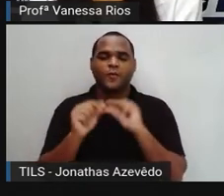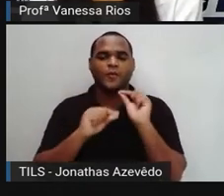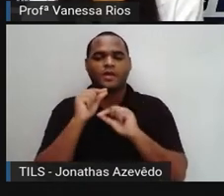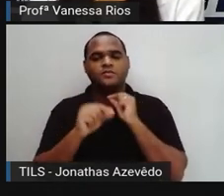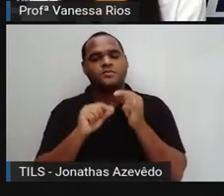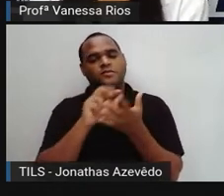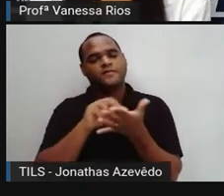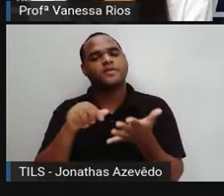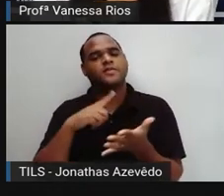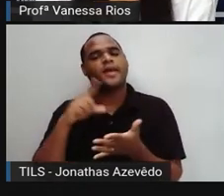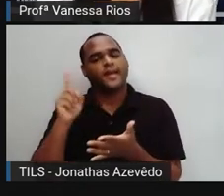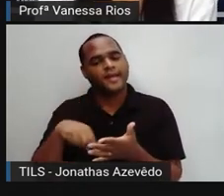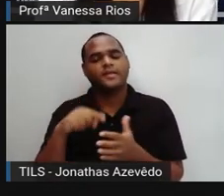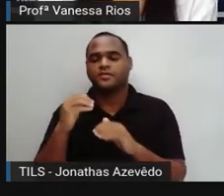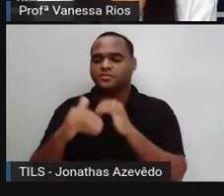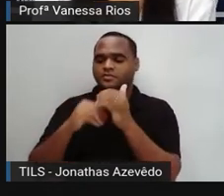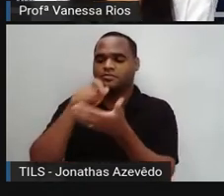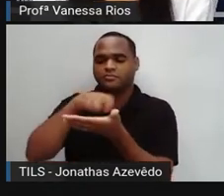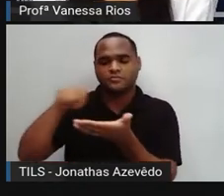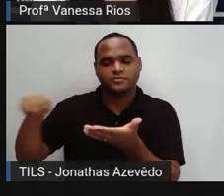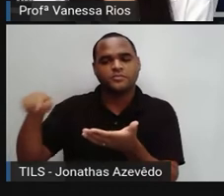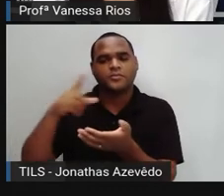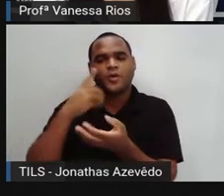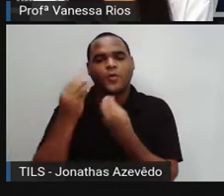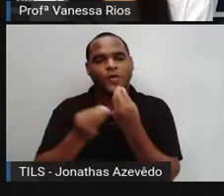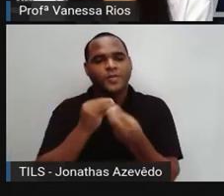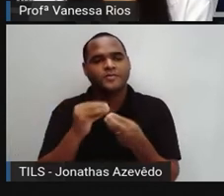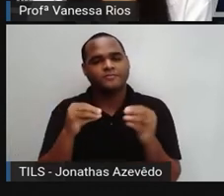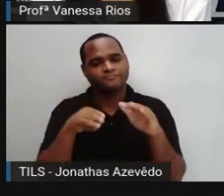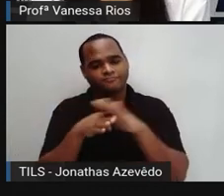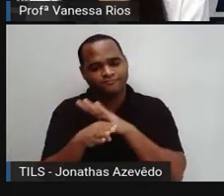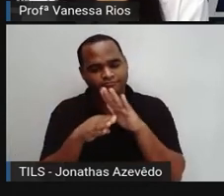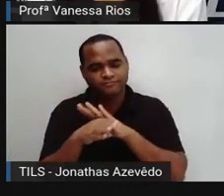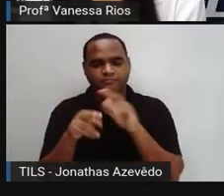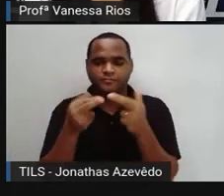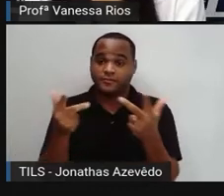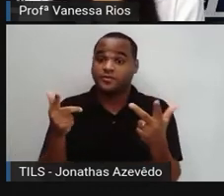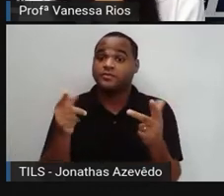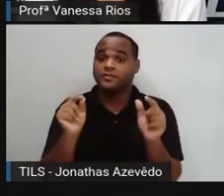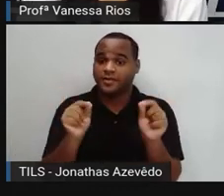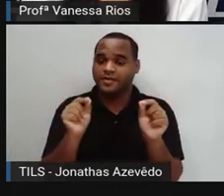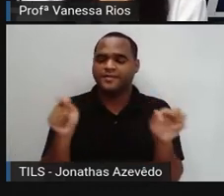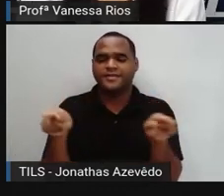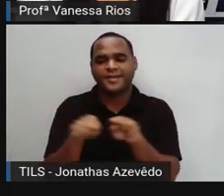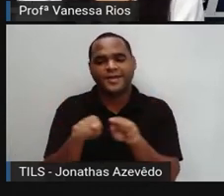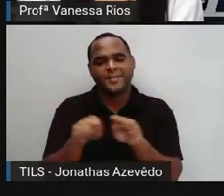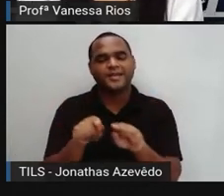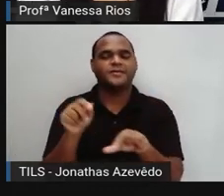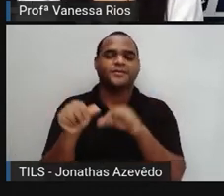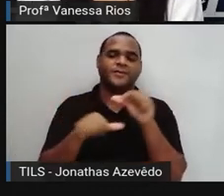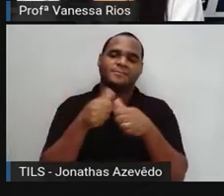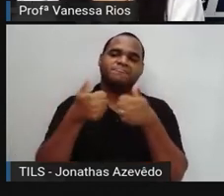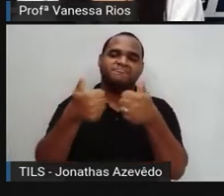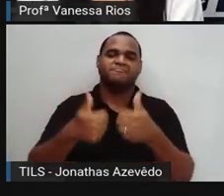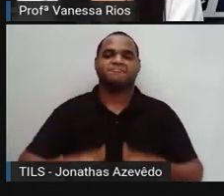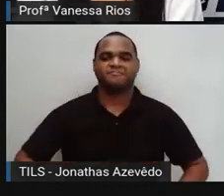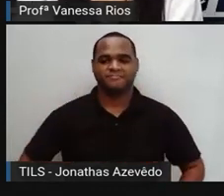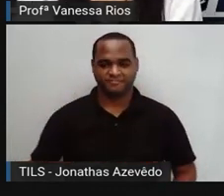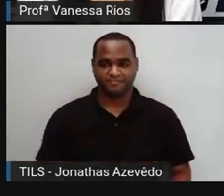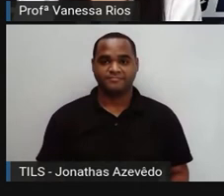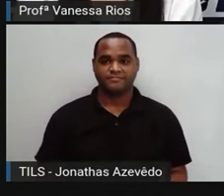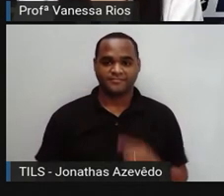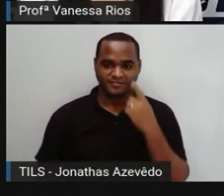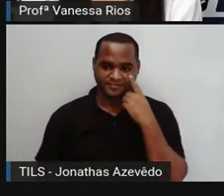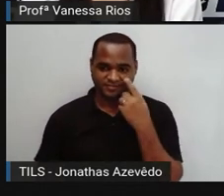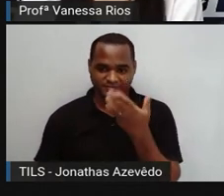formas da escrita chegar ao acesso de todos, também foi se modificando. Quando a Pro